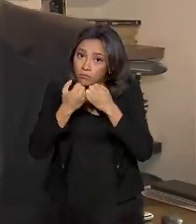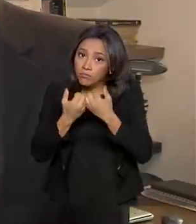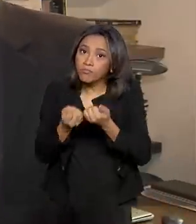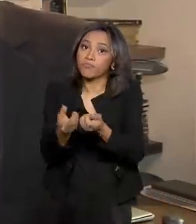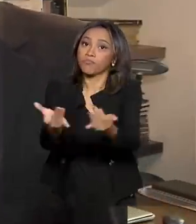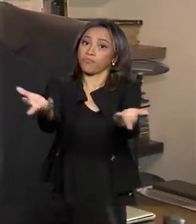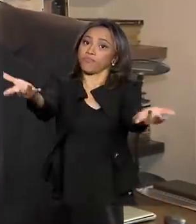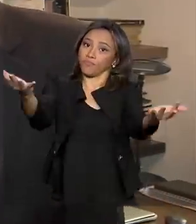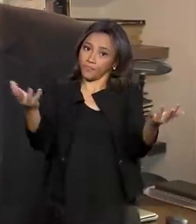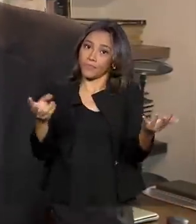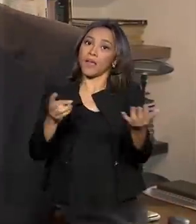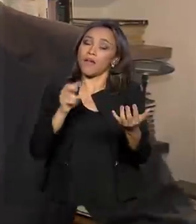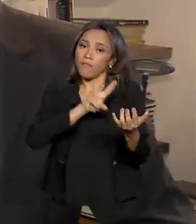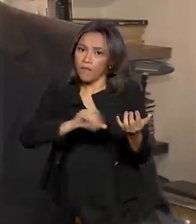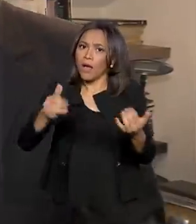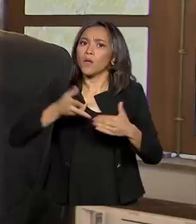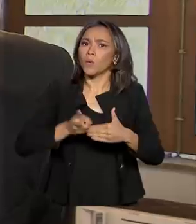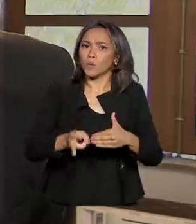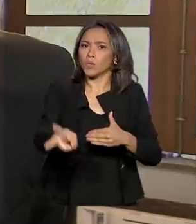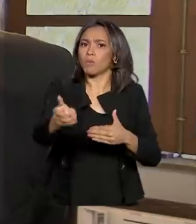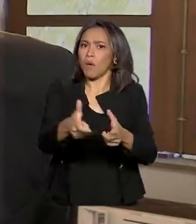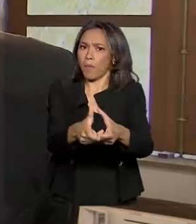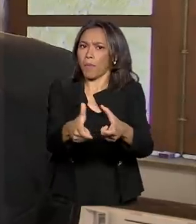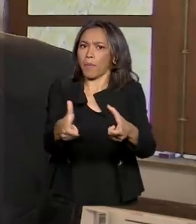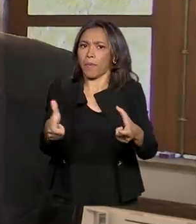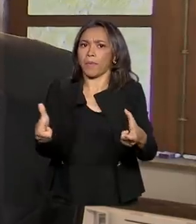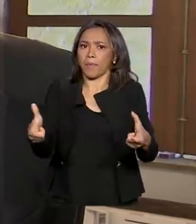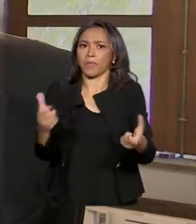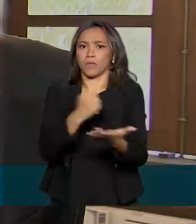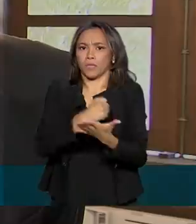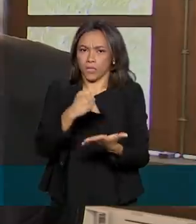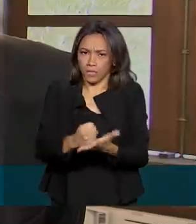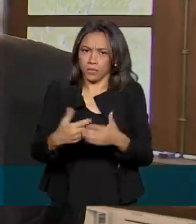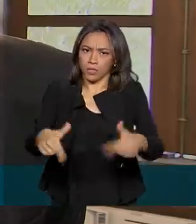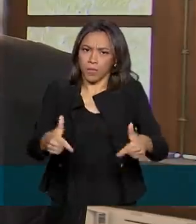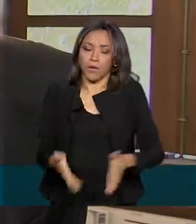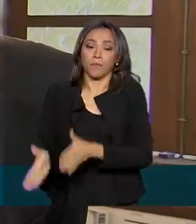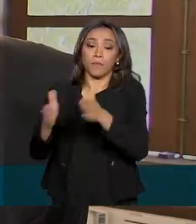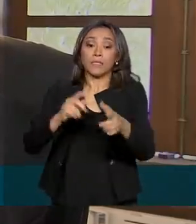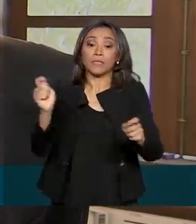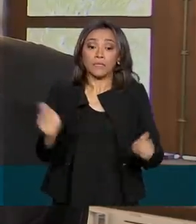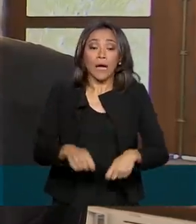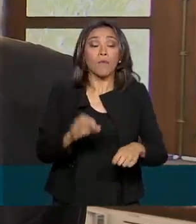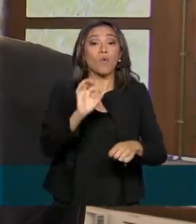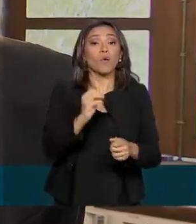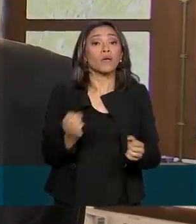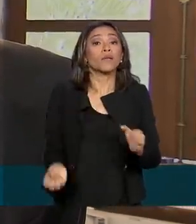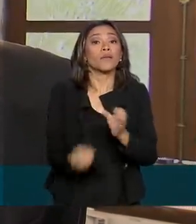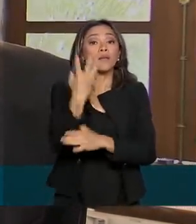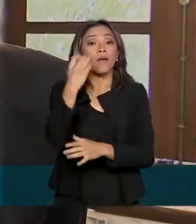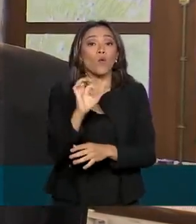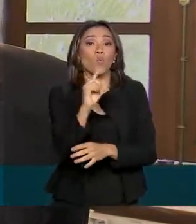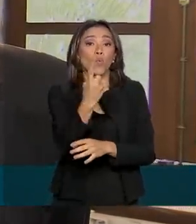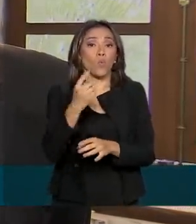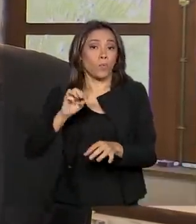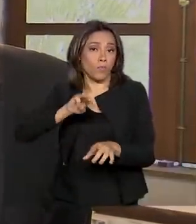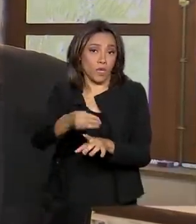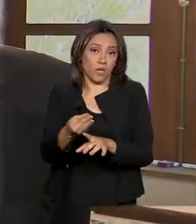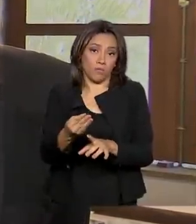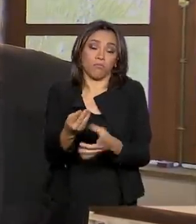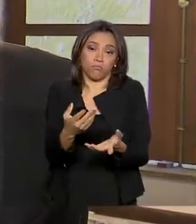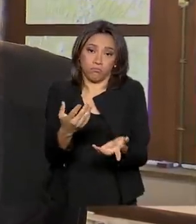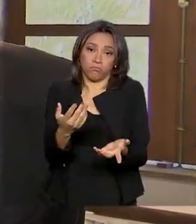empregos vai continuar em alta. Acredito que a gente pode criar em torno de um milhão de empregos, que é um número que nos